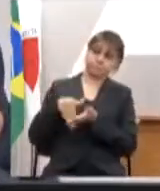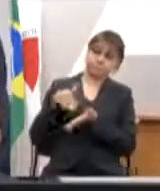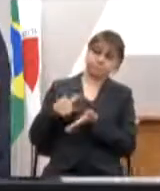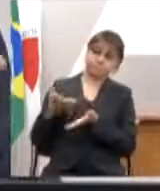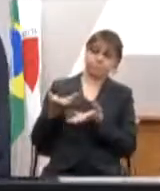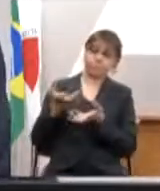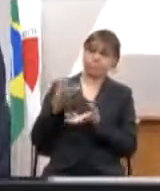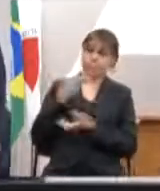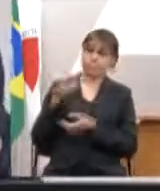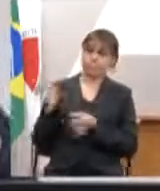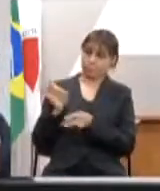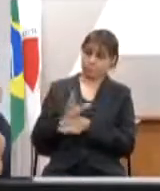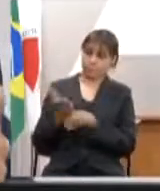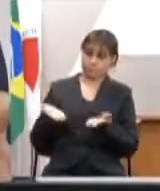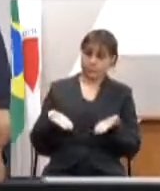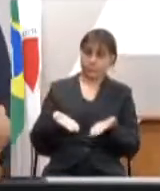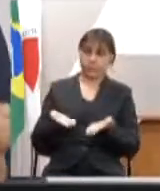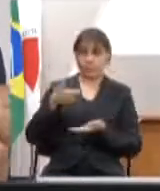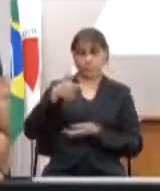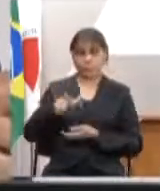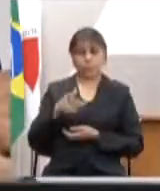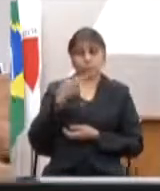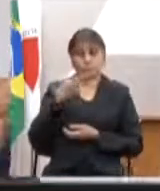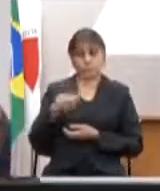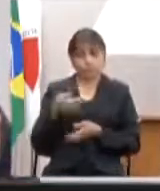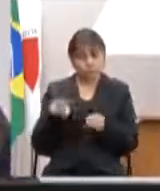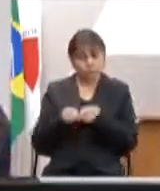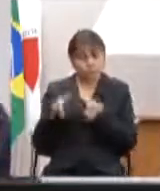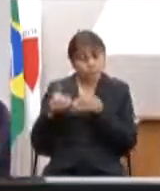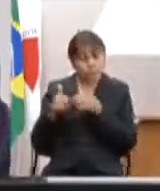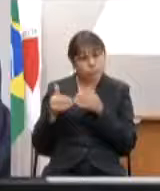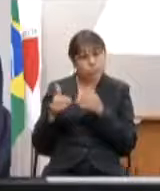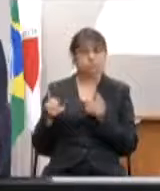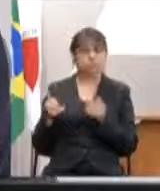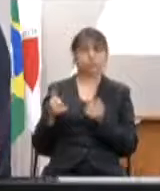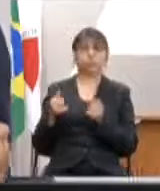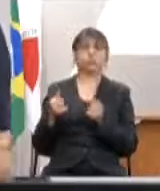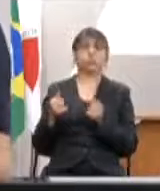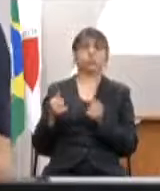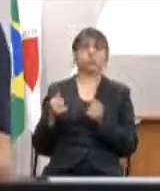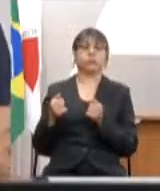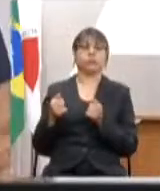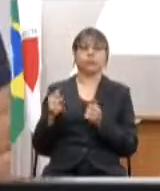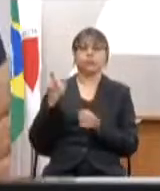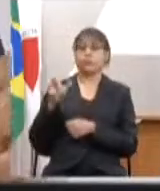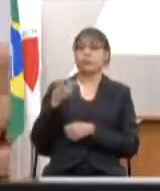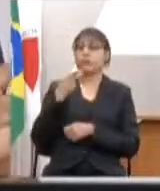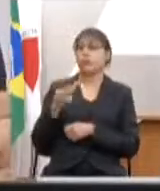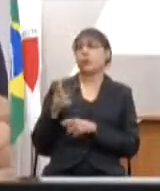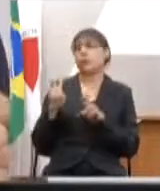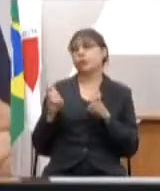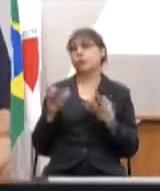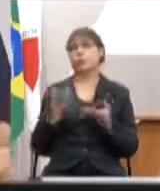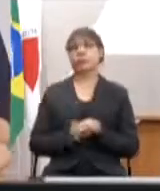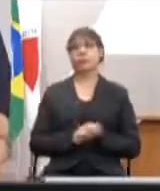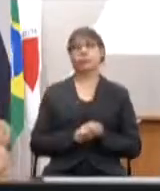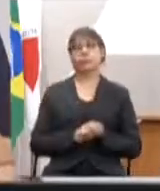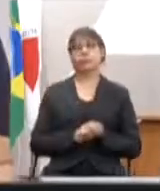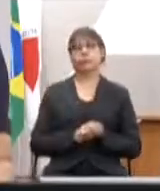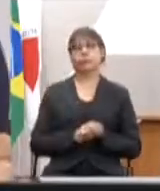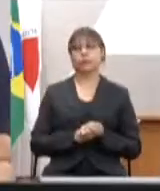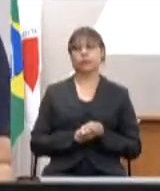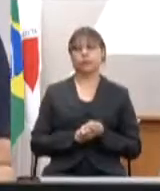terminar minha fala mais uma vez reforçando e pedindo o senhor colocou aí a questão do